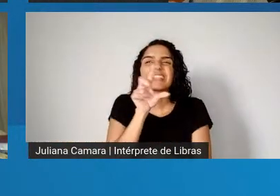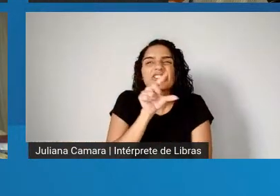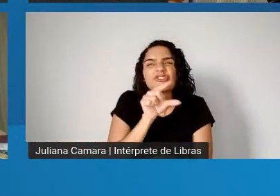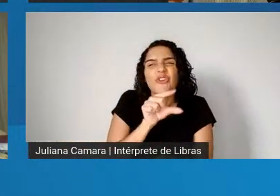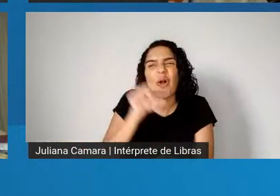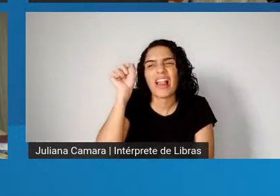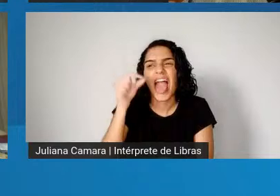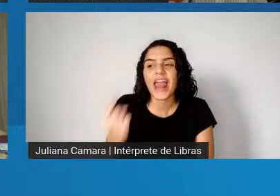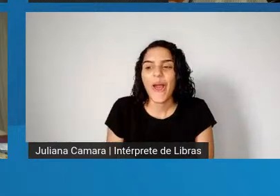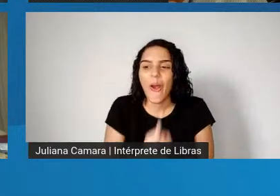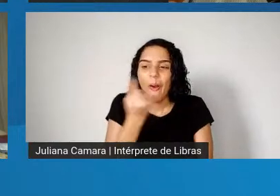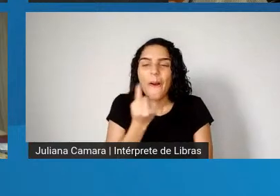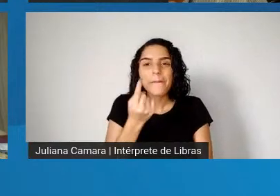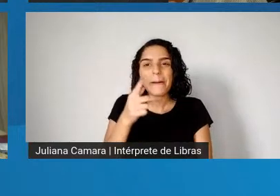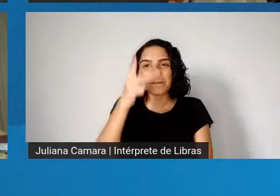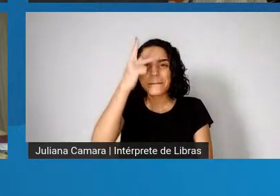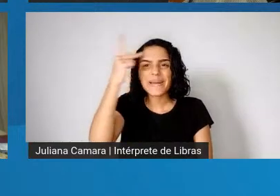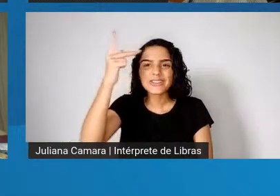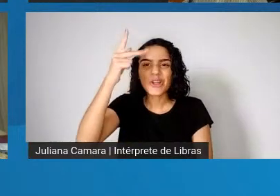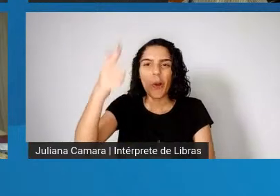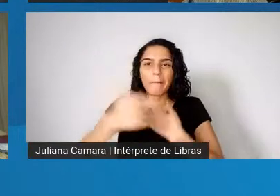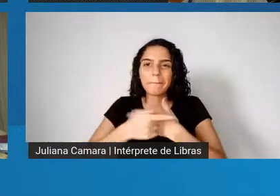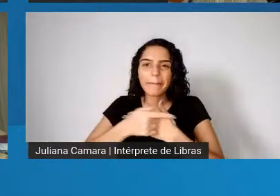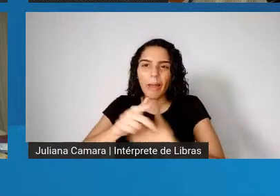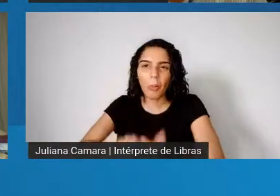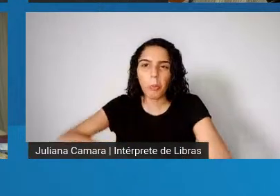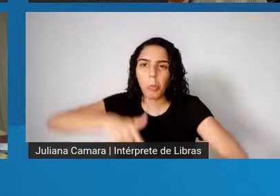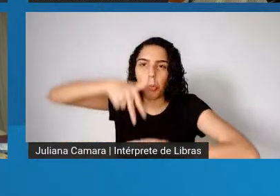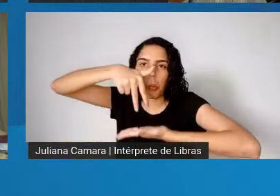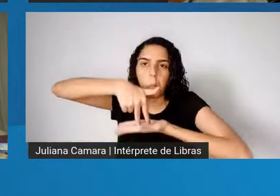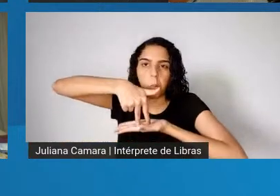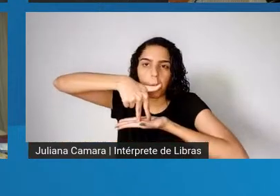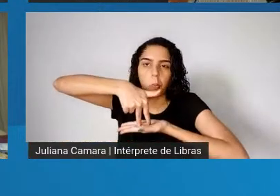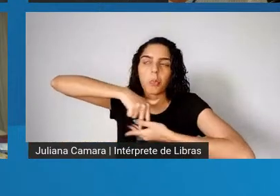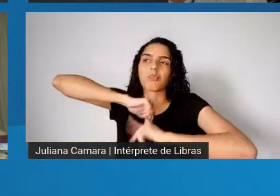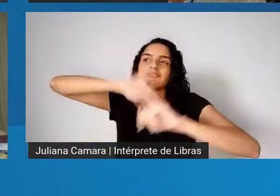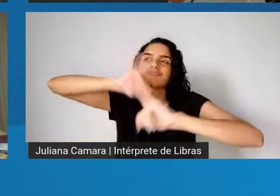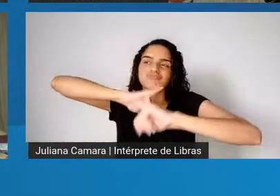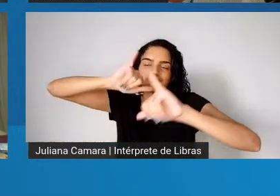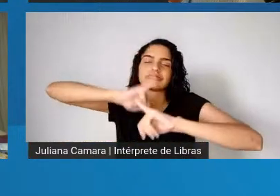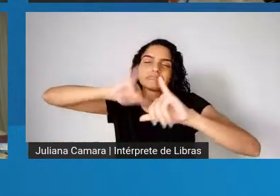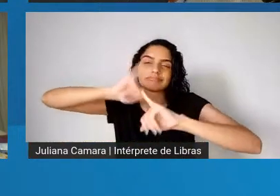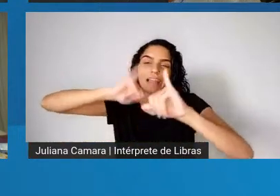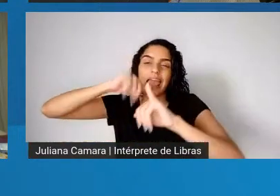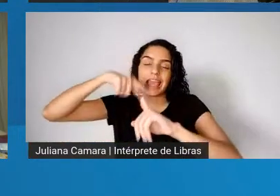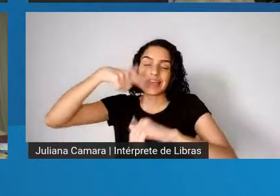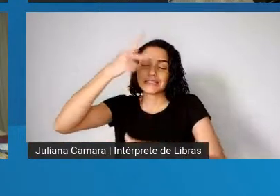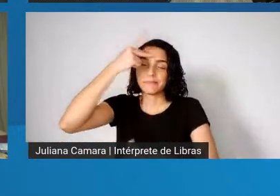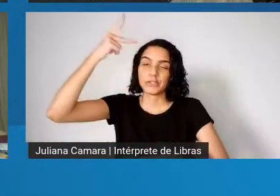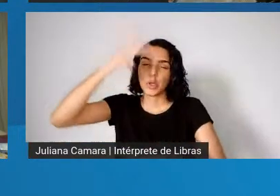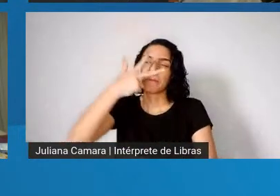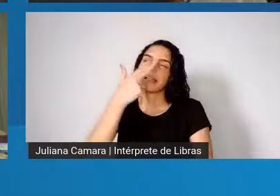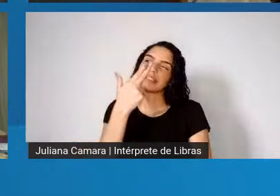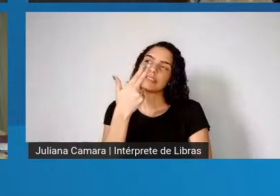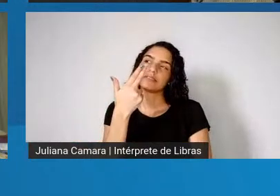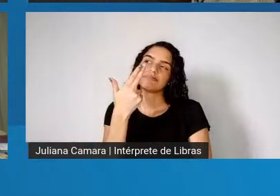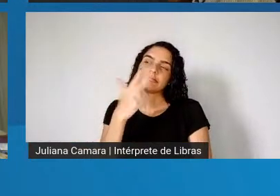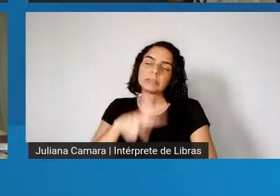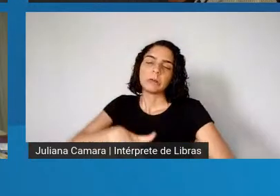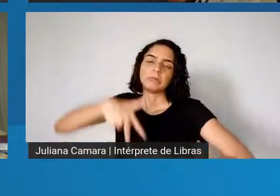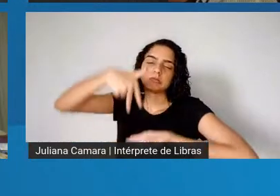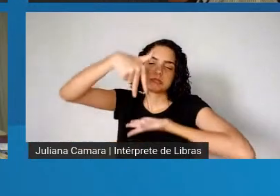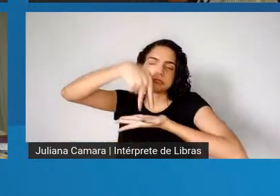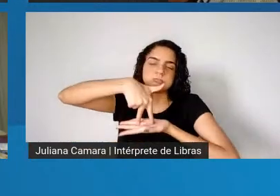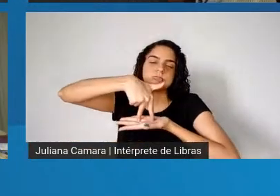e que esse porta-voz, então, ele faz, ele preencheu, de alguma maneira, esse problema aí da